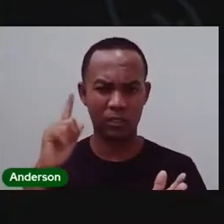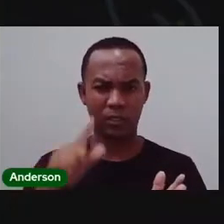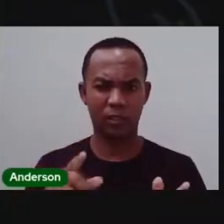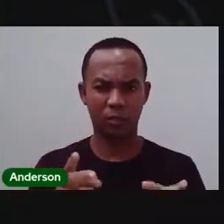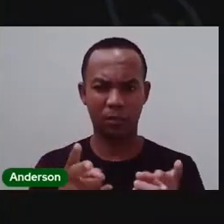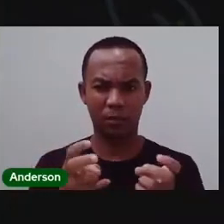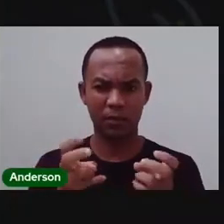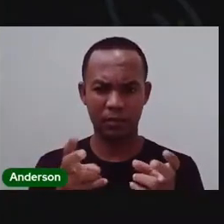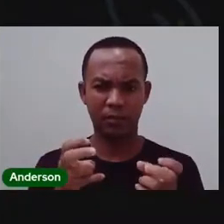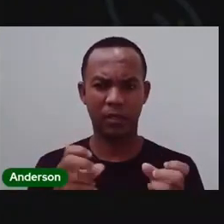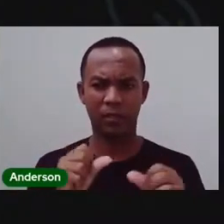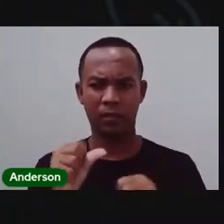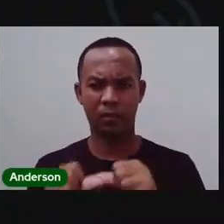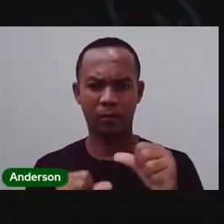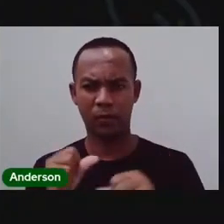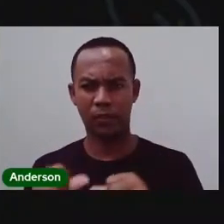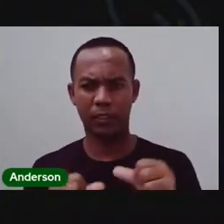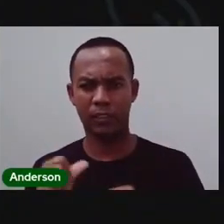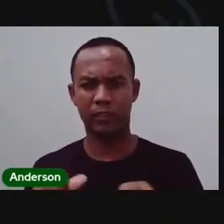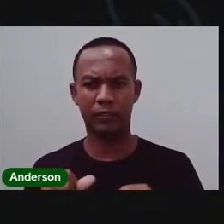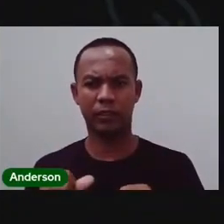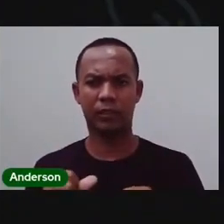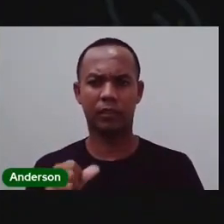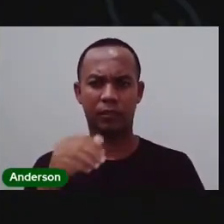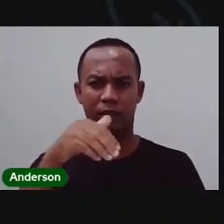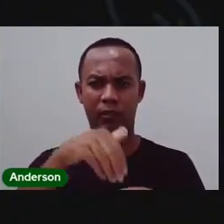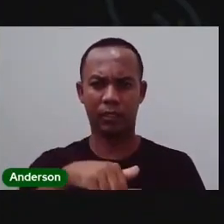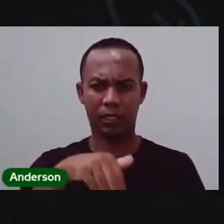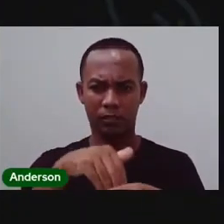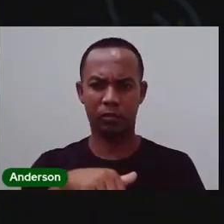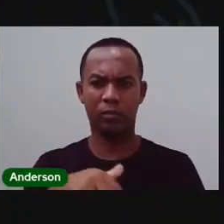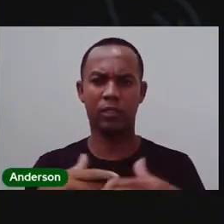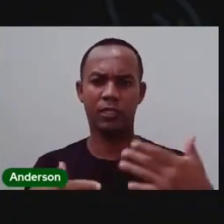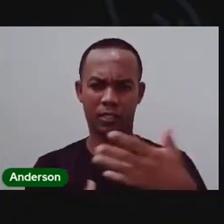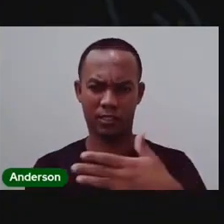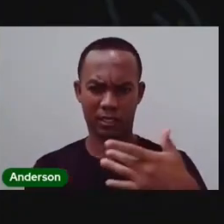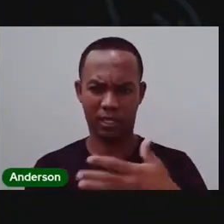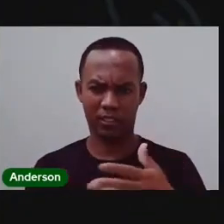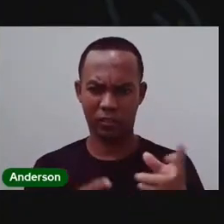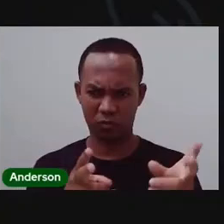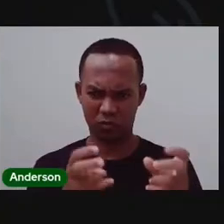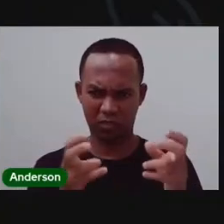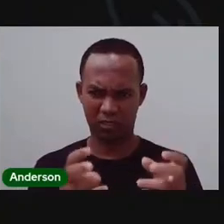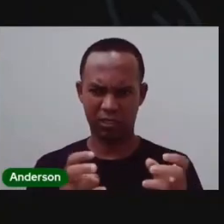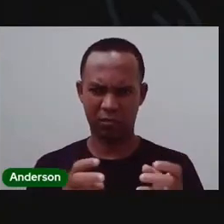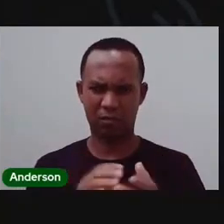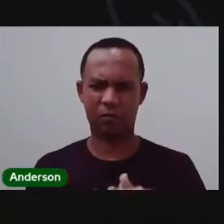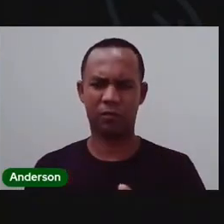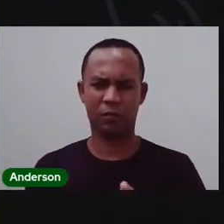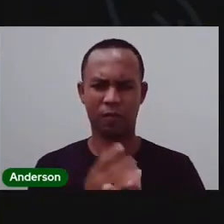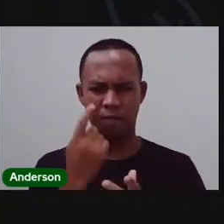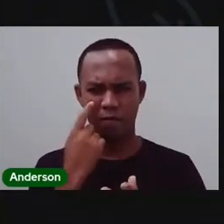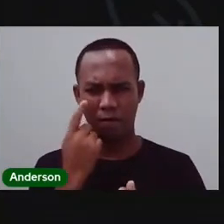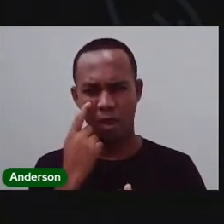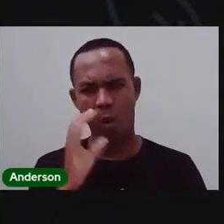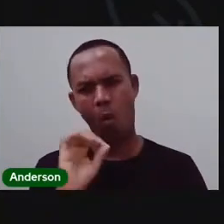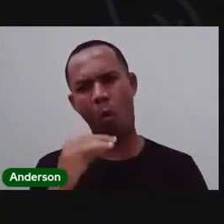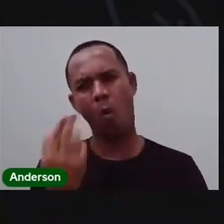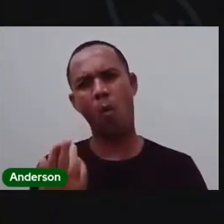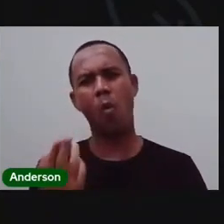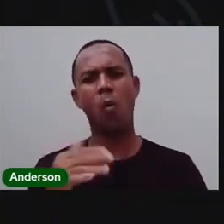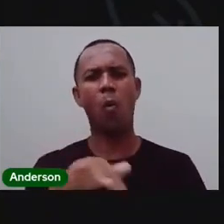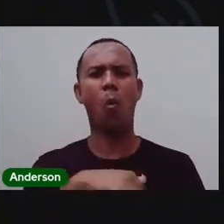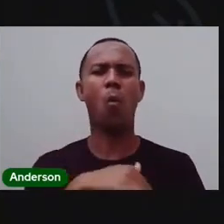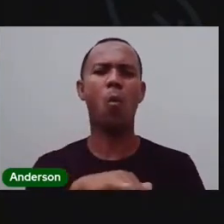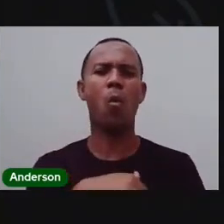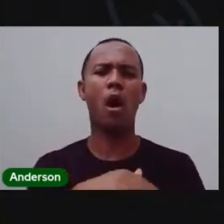mudança dentro da sua cidade. Se você conseguiu observar ou no seu bairro, ou na sua rua.